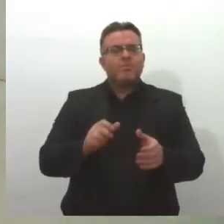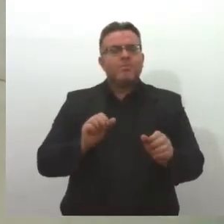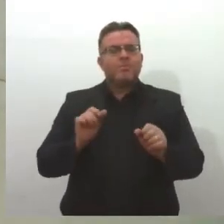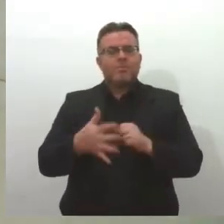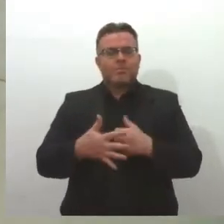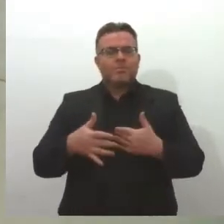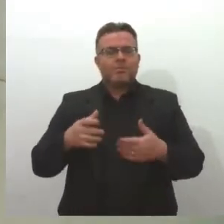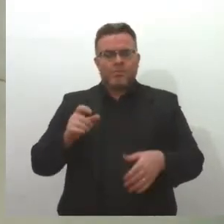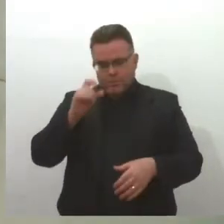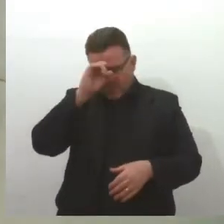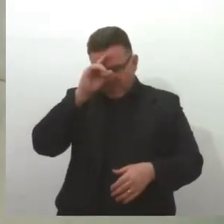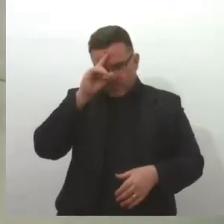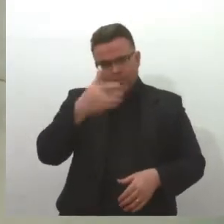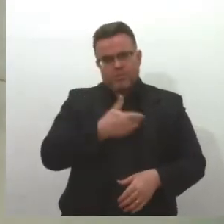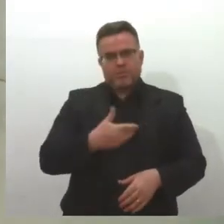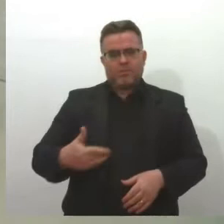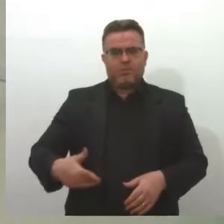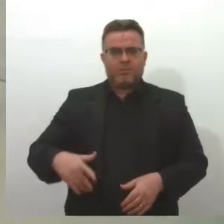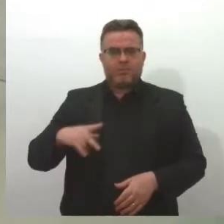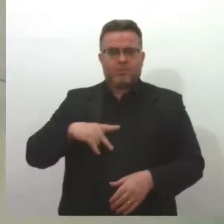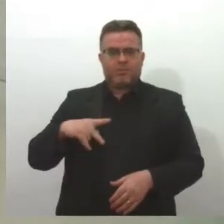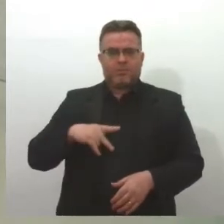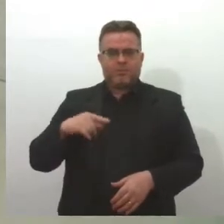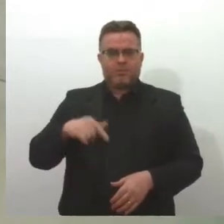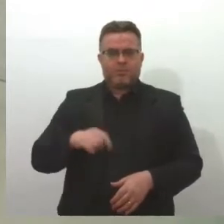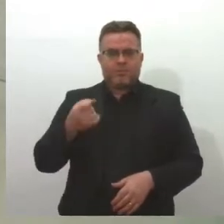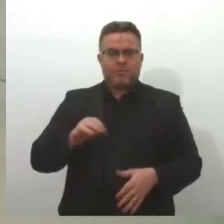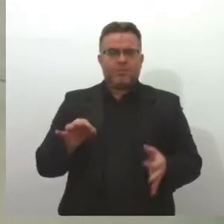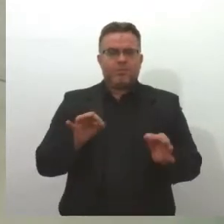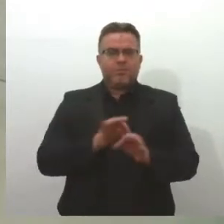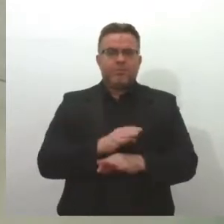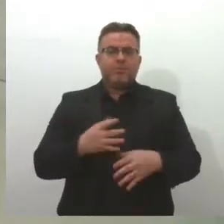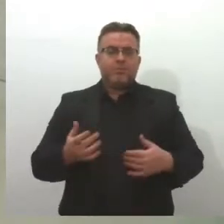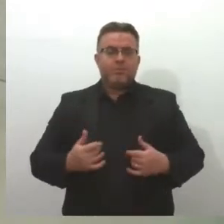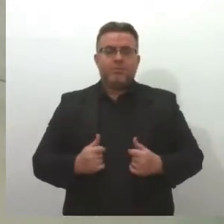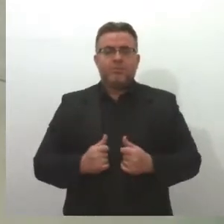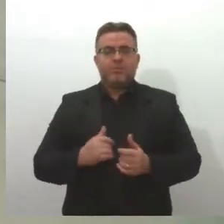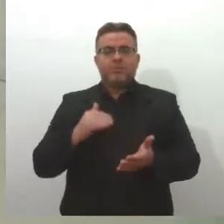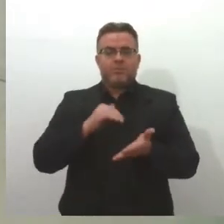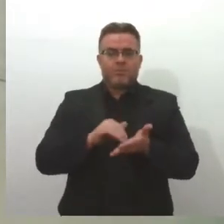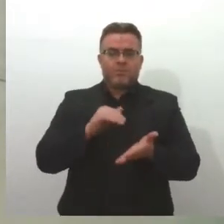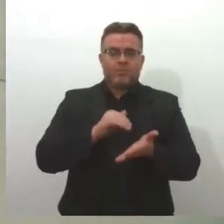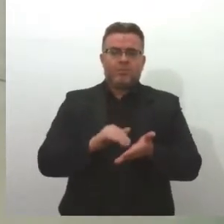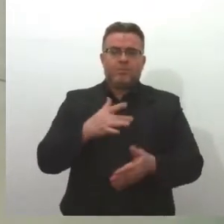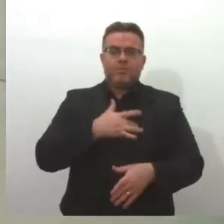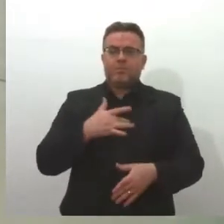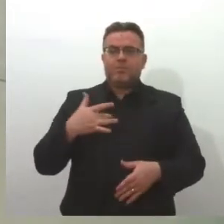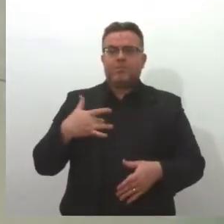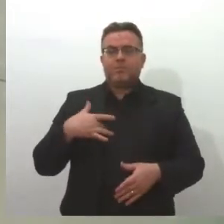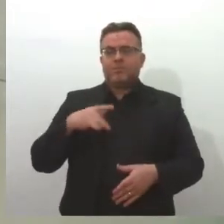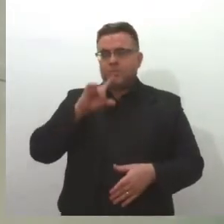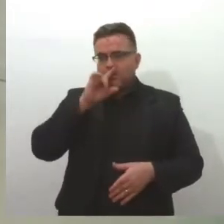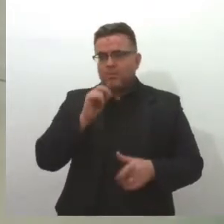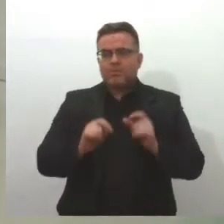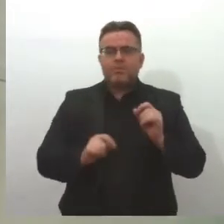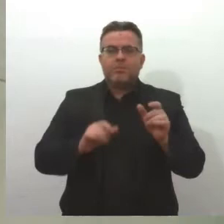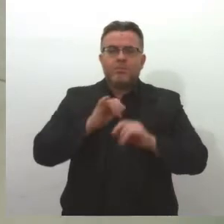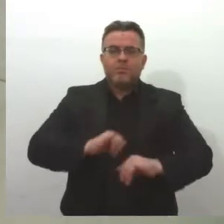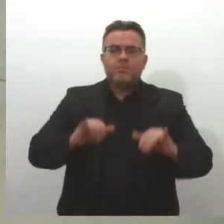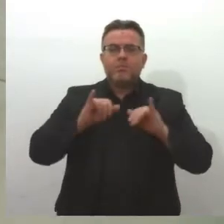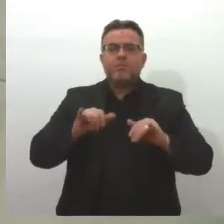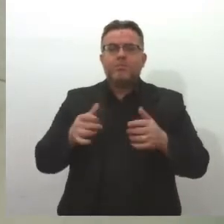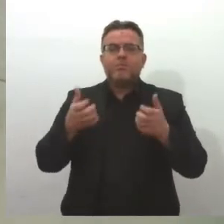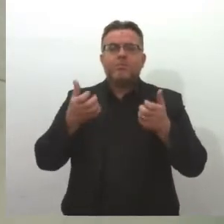hospitais públicos e privados aqui do nosso Estado. E a Secretaria da Saúde de Aracaju emitiu uma nota